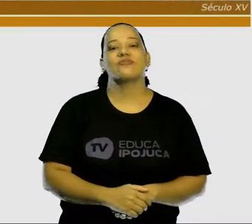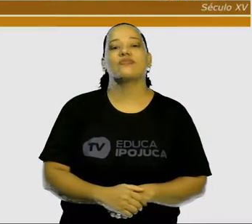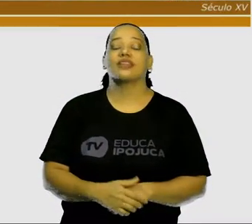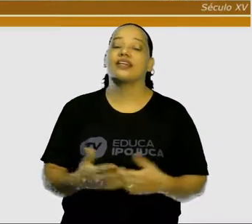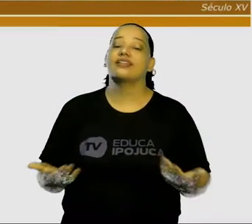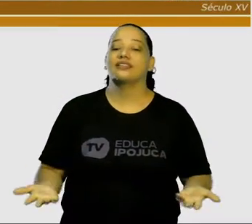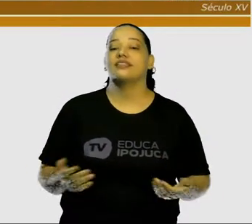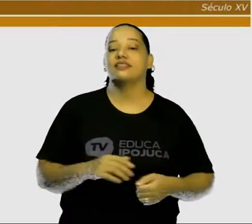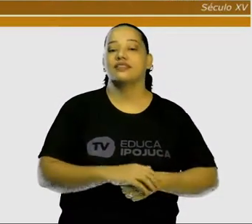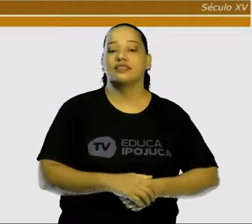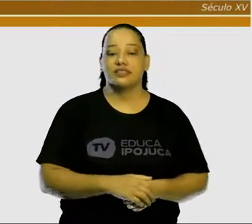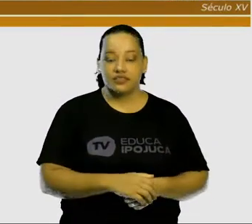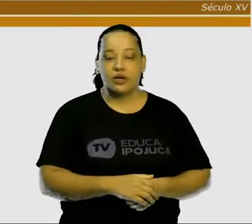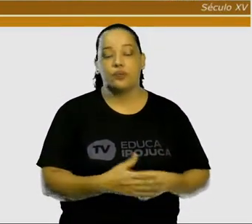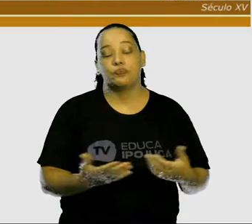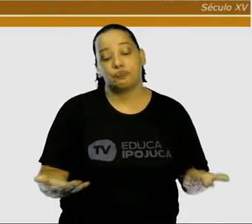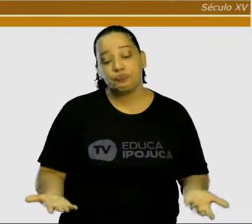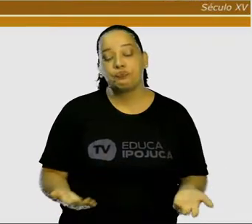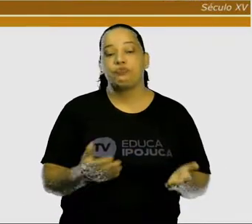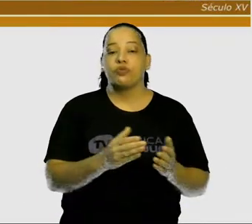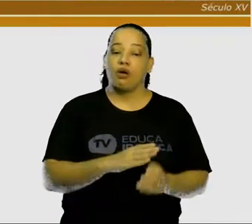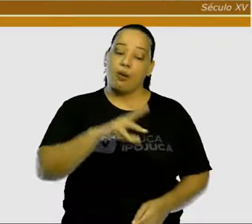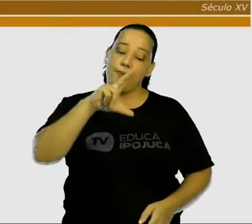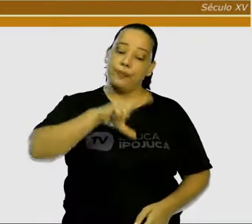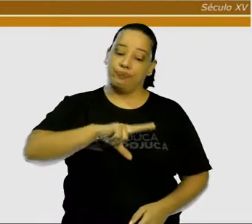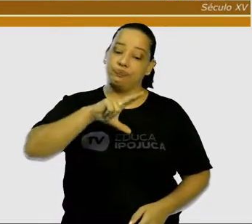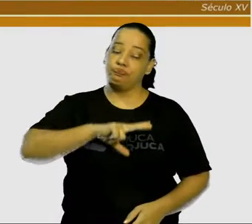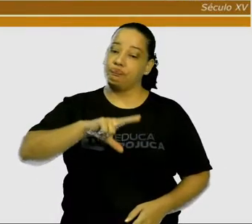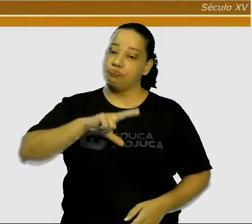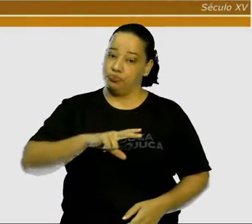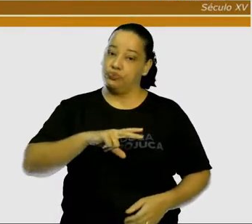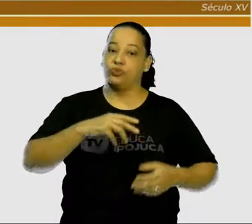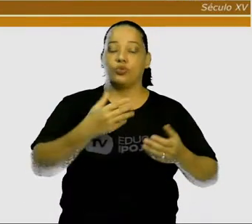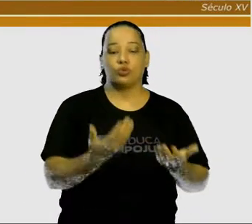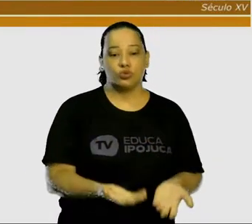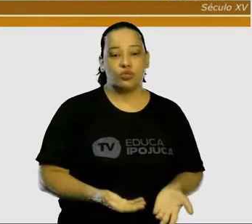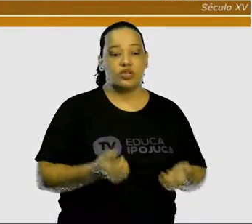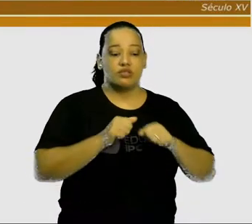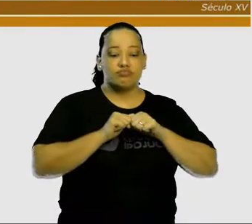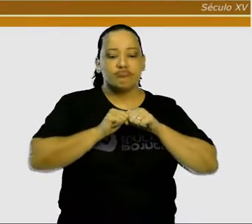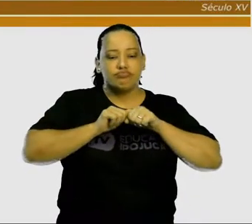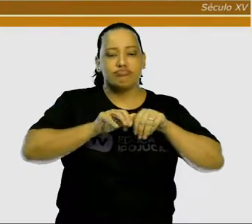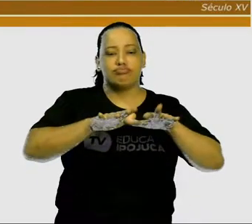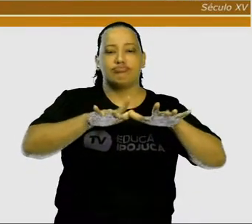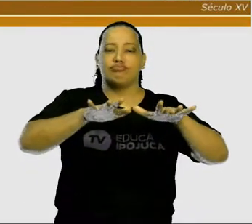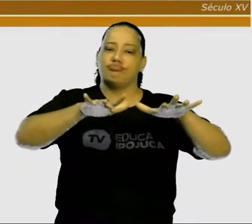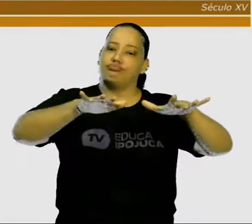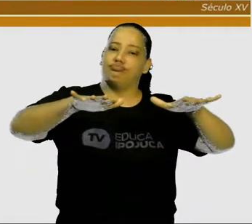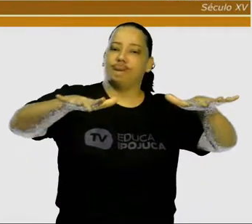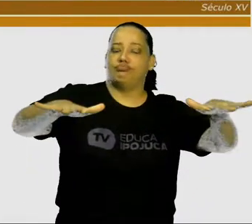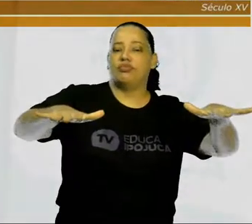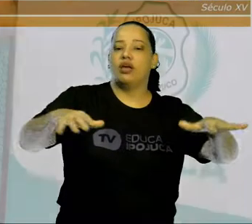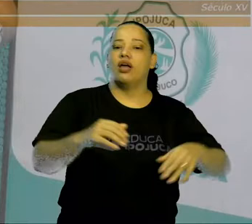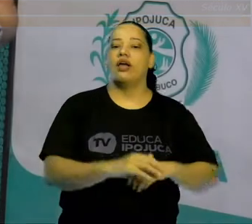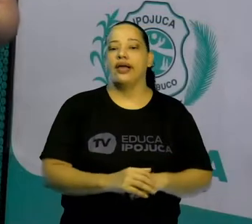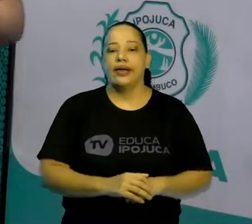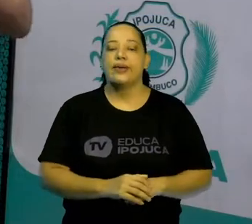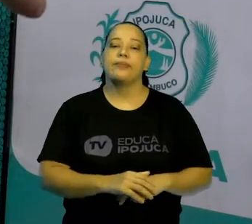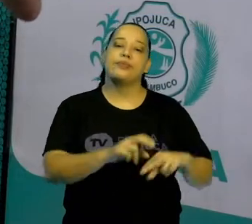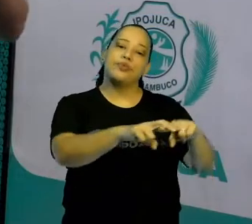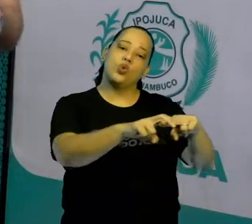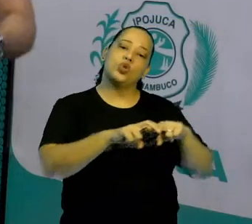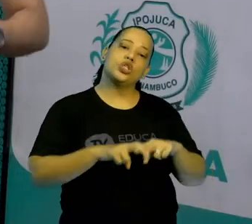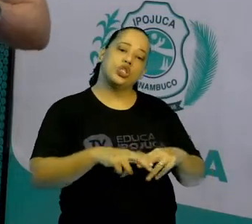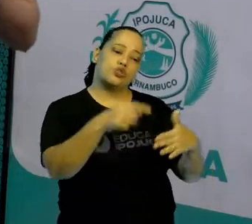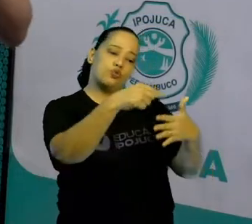Então, o expansionismo português. Esse expansionismo português, ele teve uma série de razões. Não